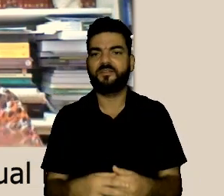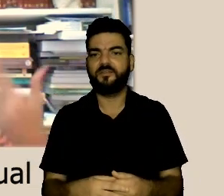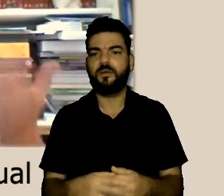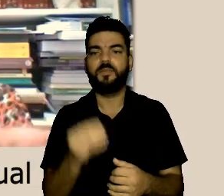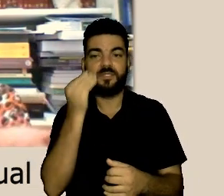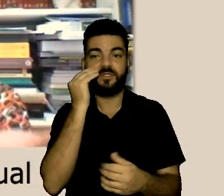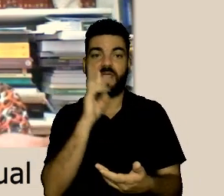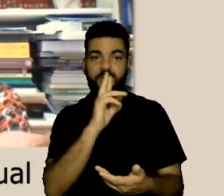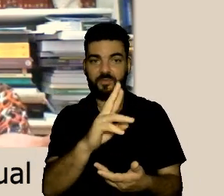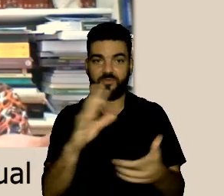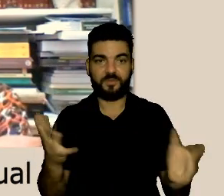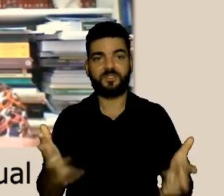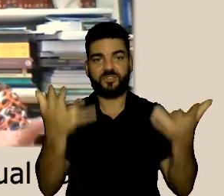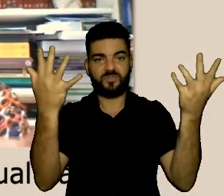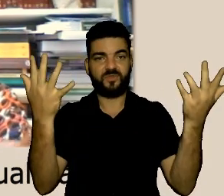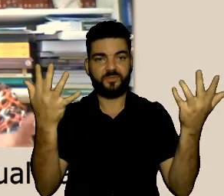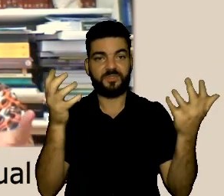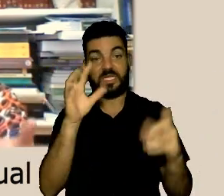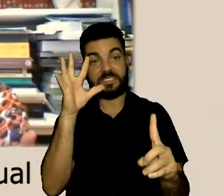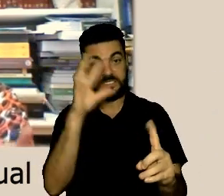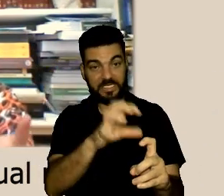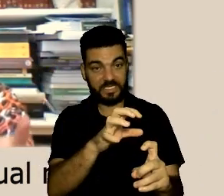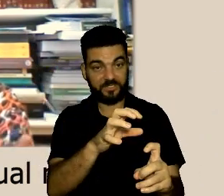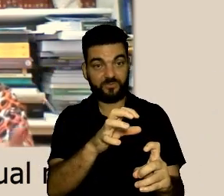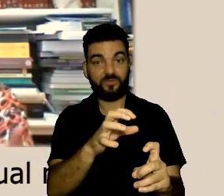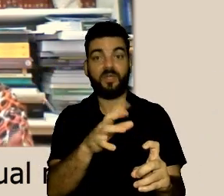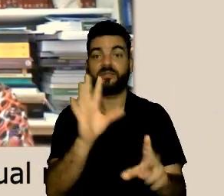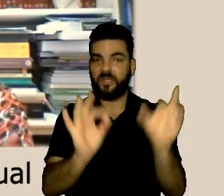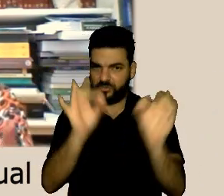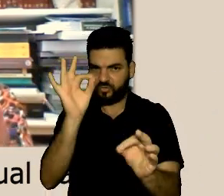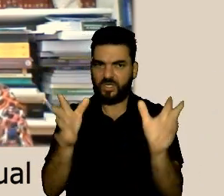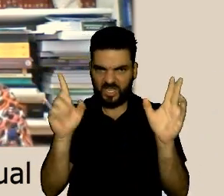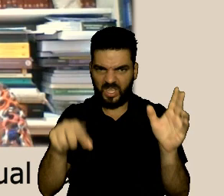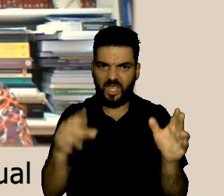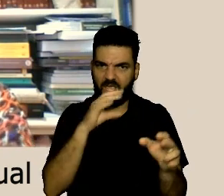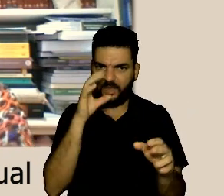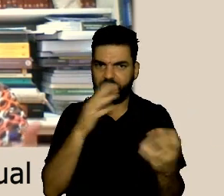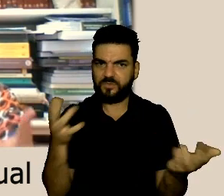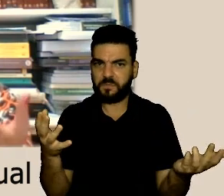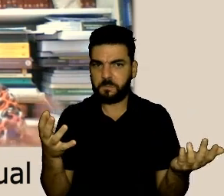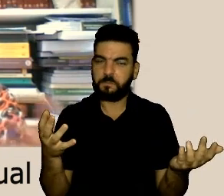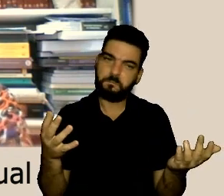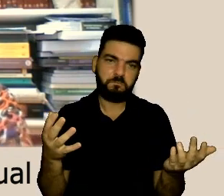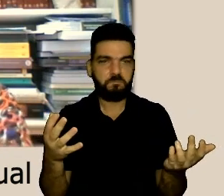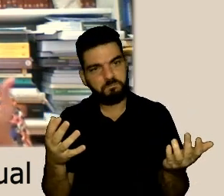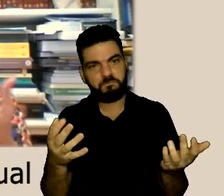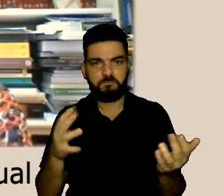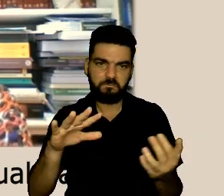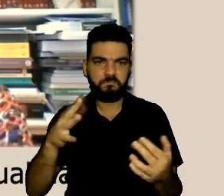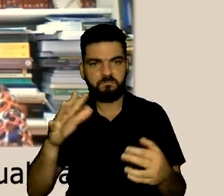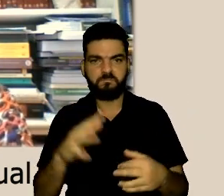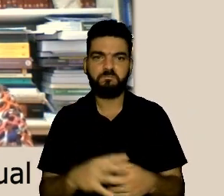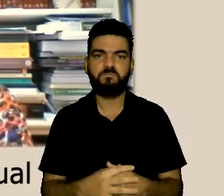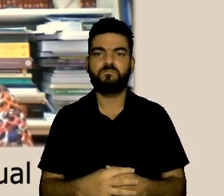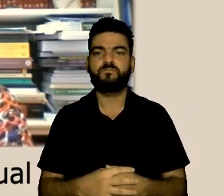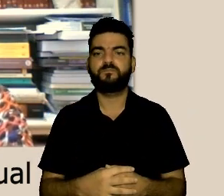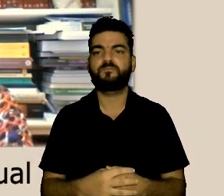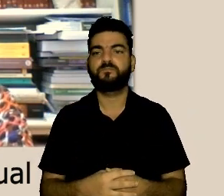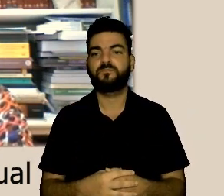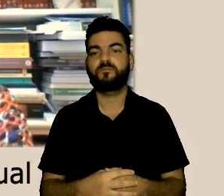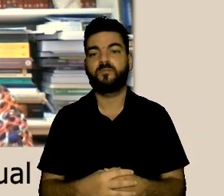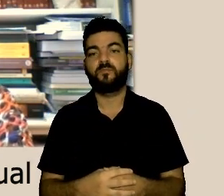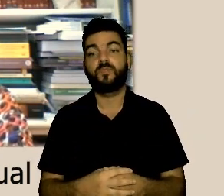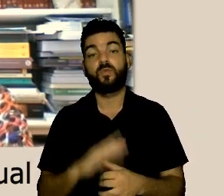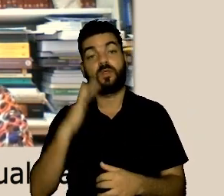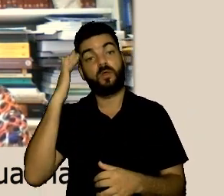eu não preciso ter uma cultura institucional que dê uma resposta para o assédio desde o primeiro momento é mais ou